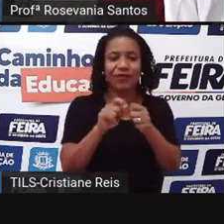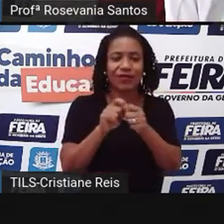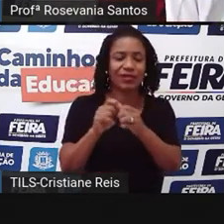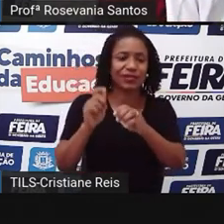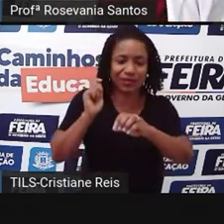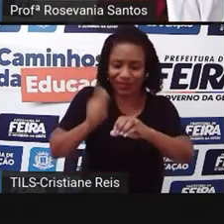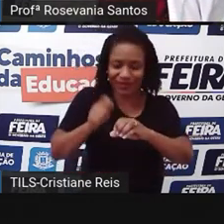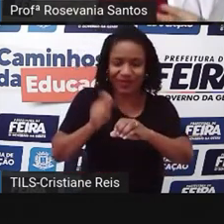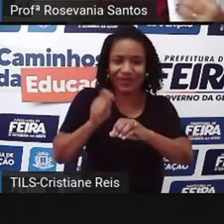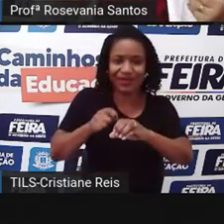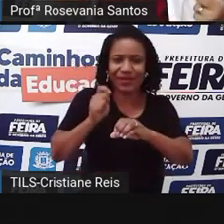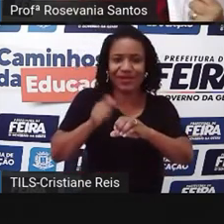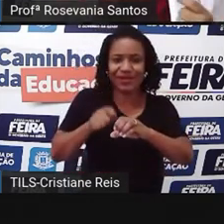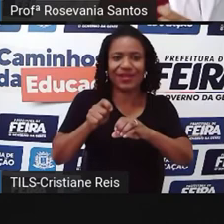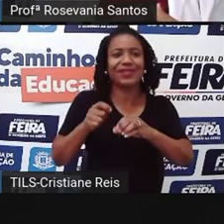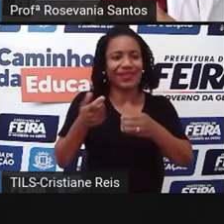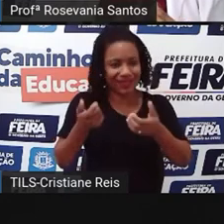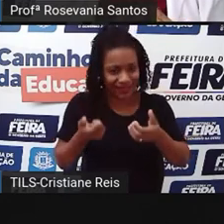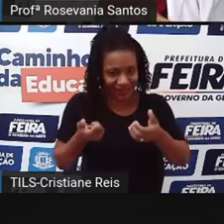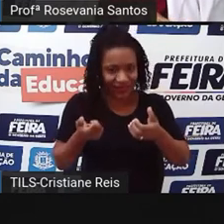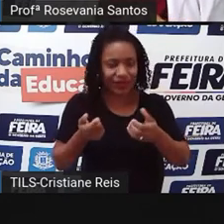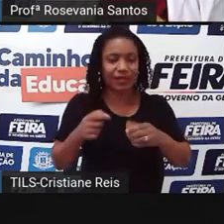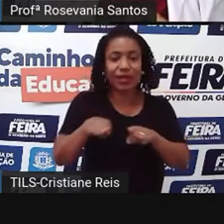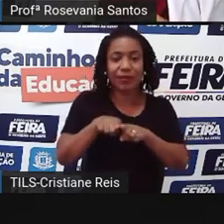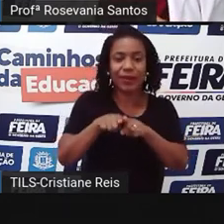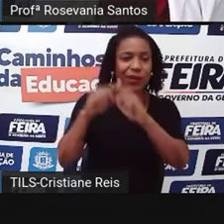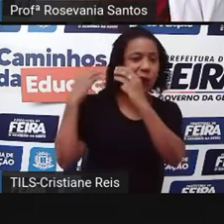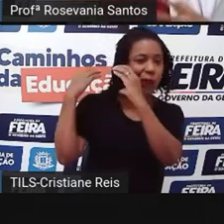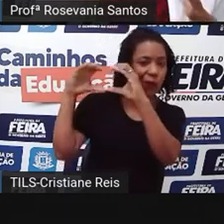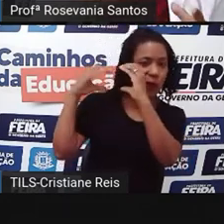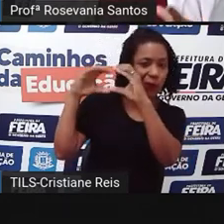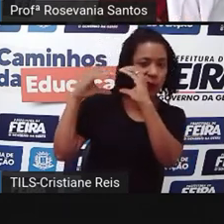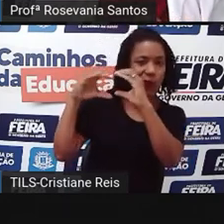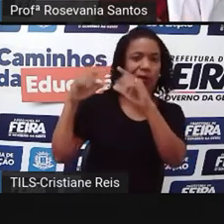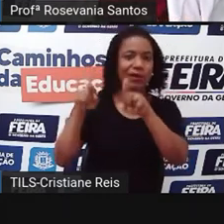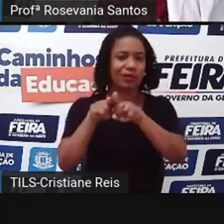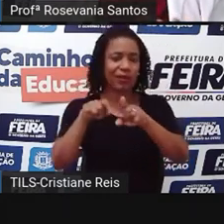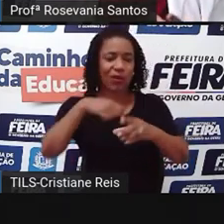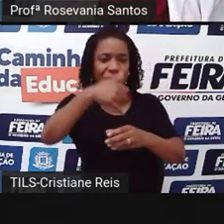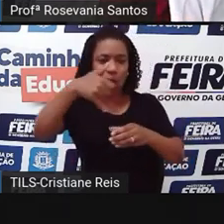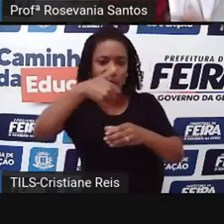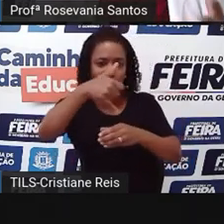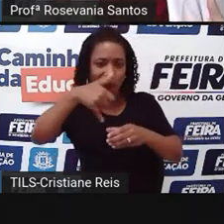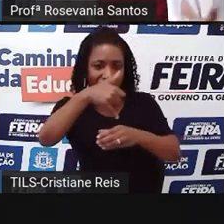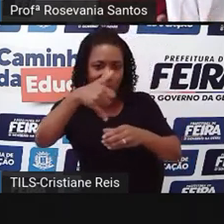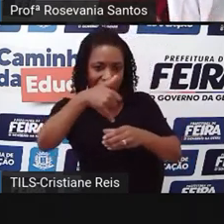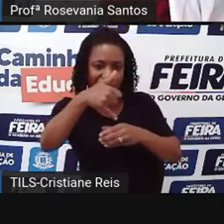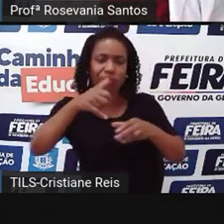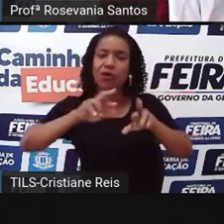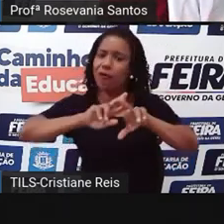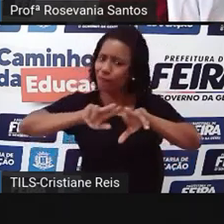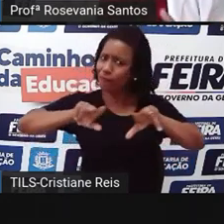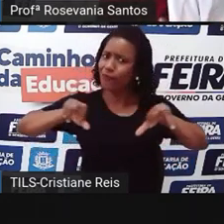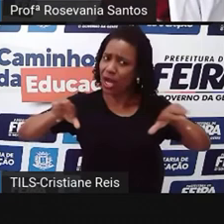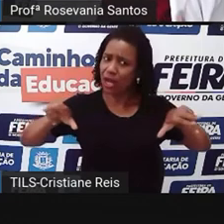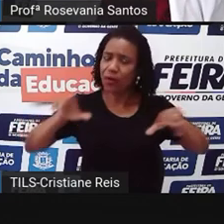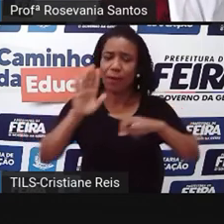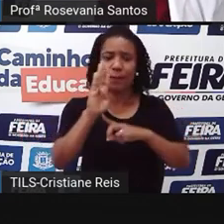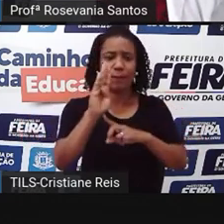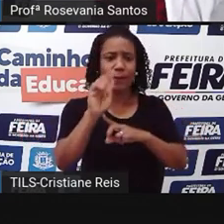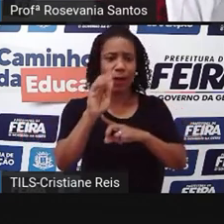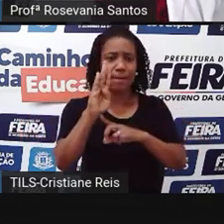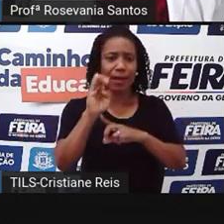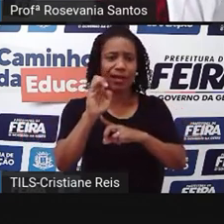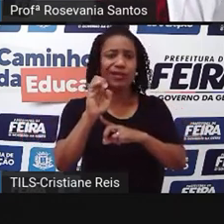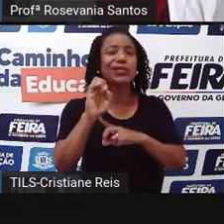diversos tipos de óleo. Tem também pez, né, de açaí, não só o Babassu e a Carnaúba,